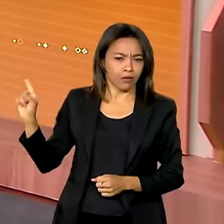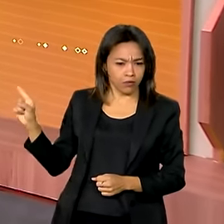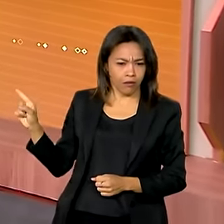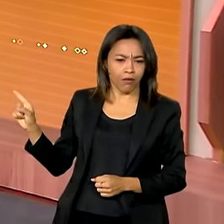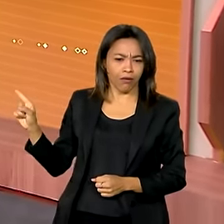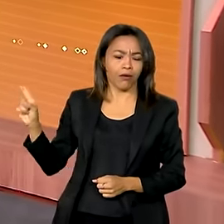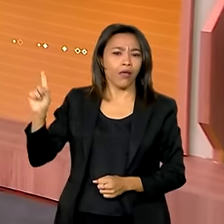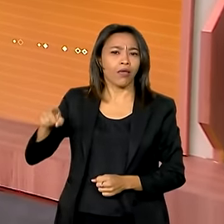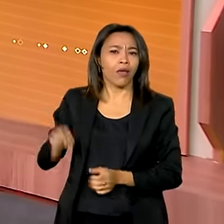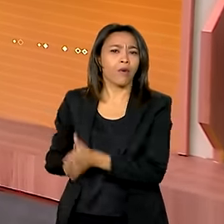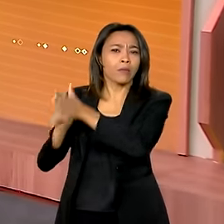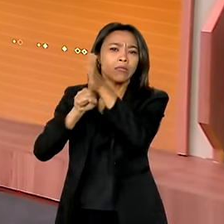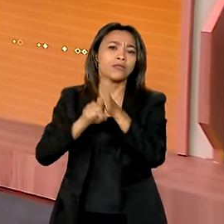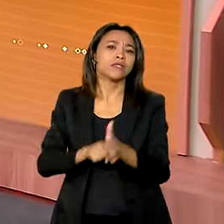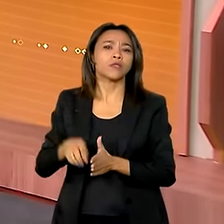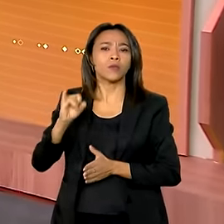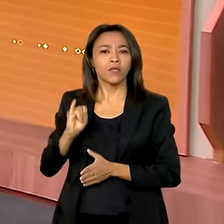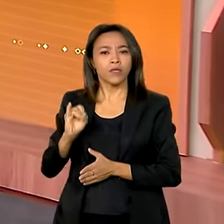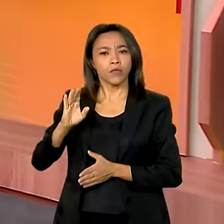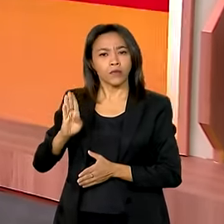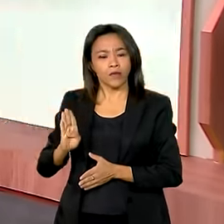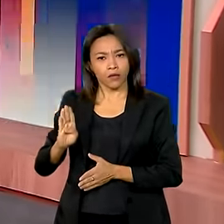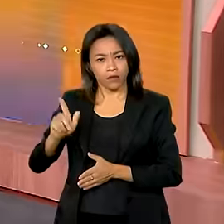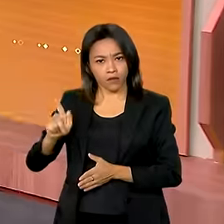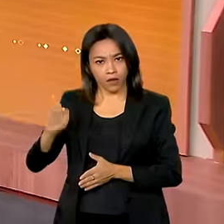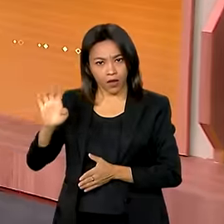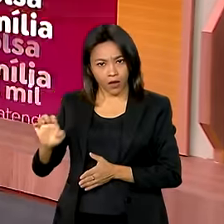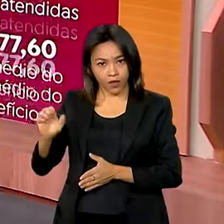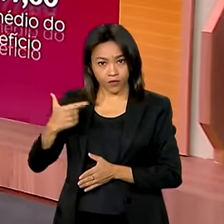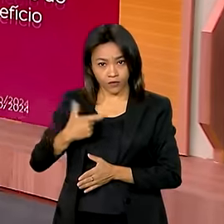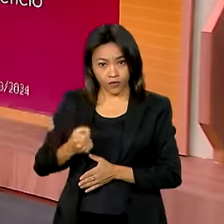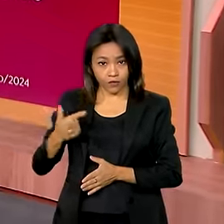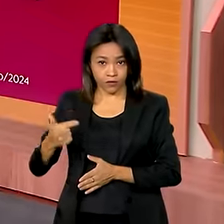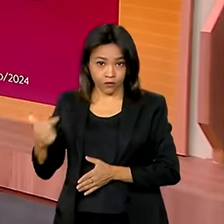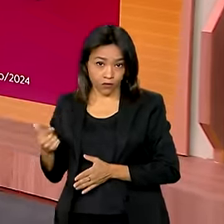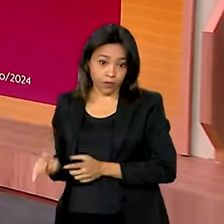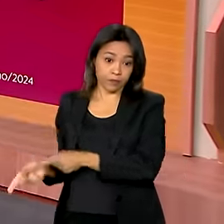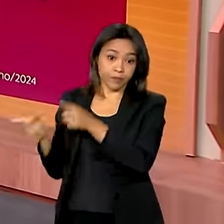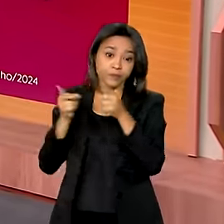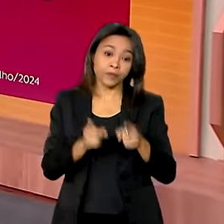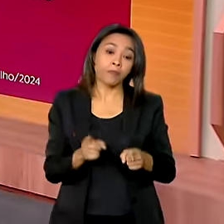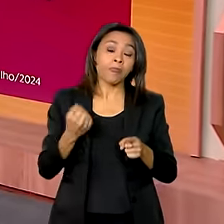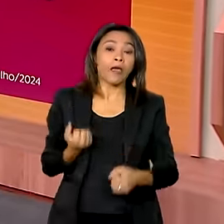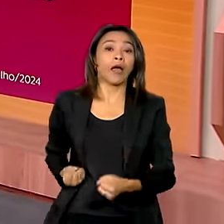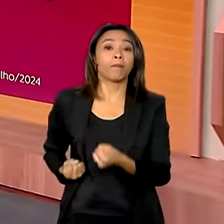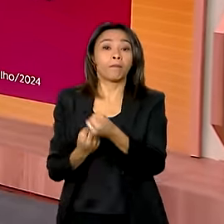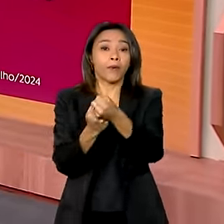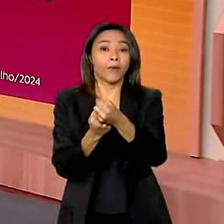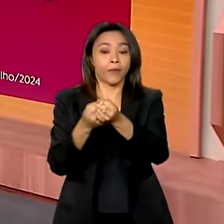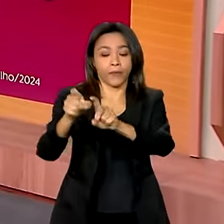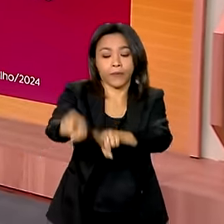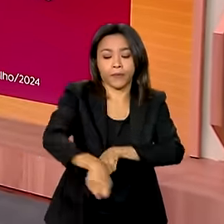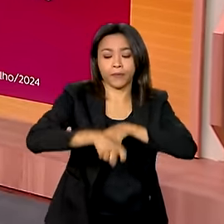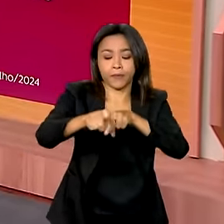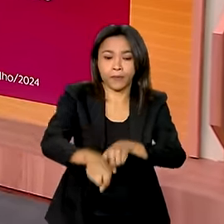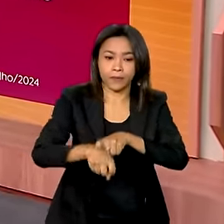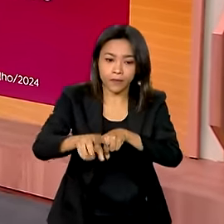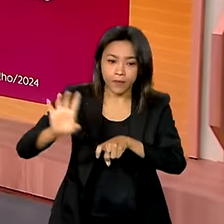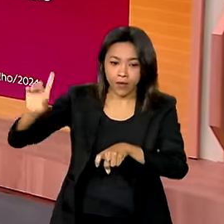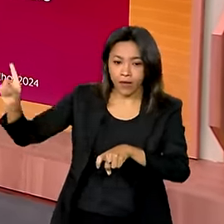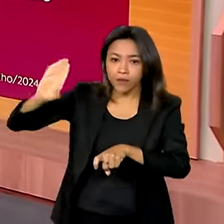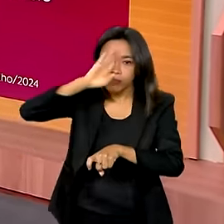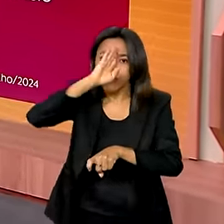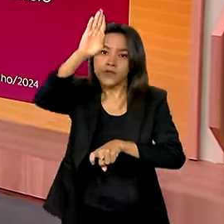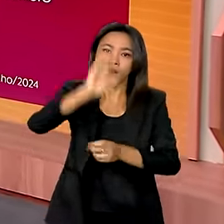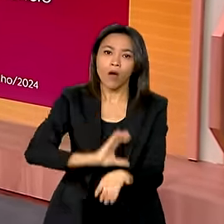de acordo com o censo do IBGE de 2022. O apoio à agricultura familiar é um destaque entre os investimentos